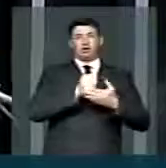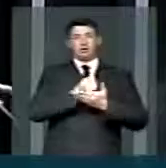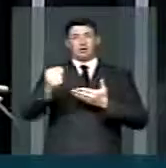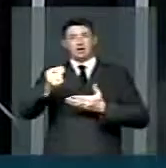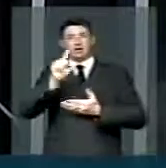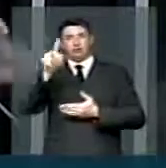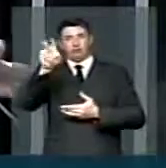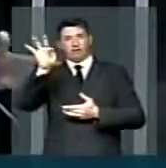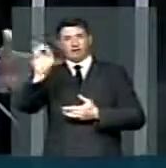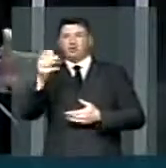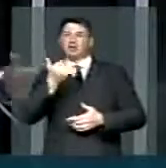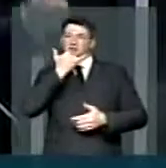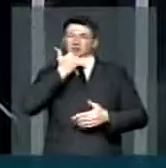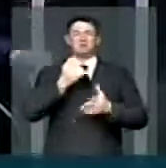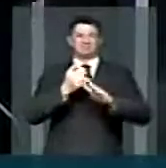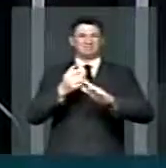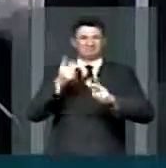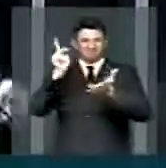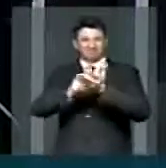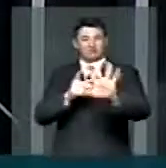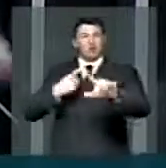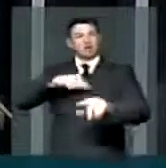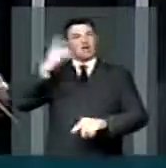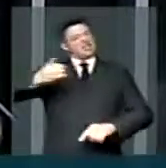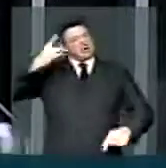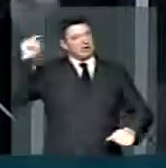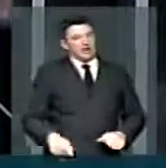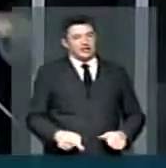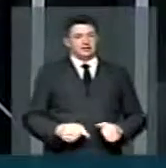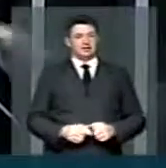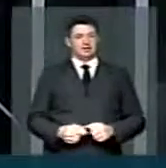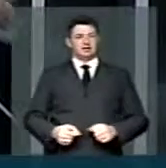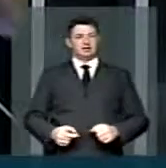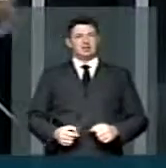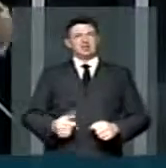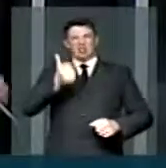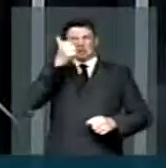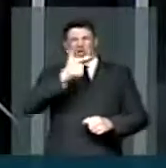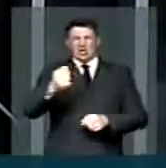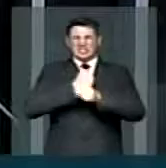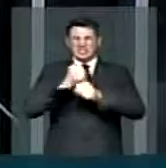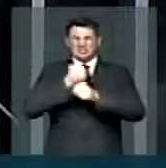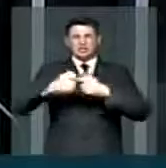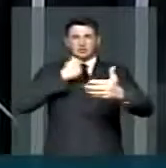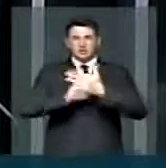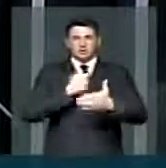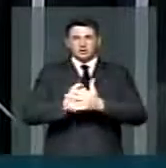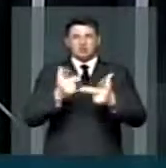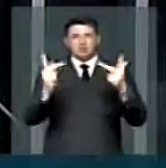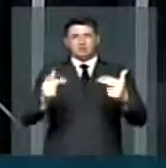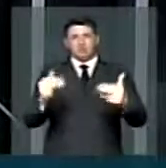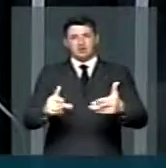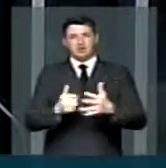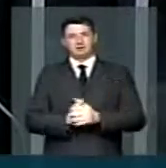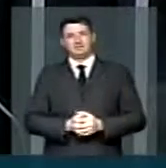veto. Sinceramente, nós deputados federais passar 12 anos nessa casa